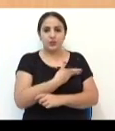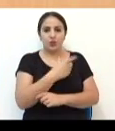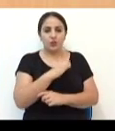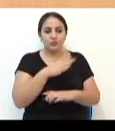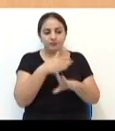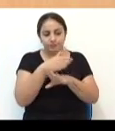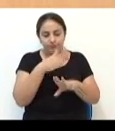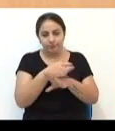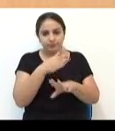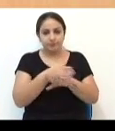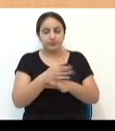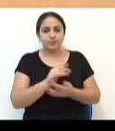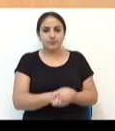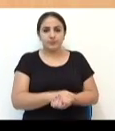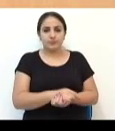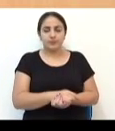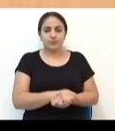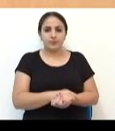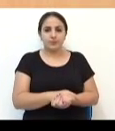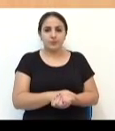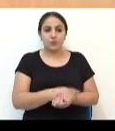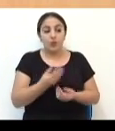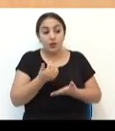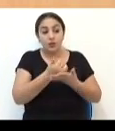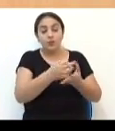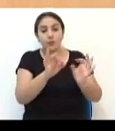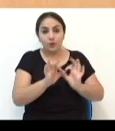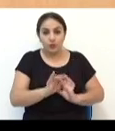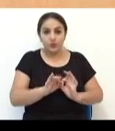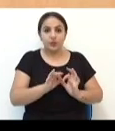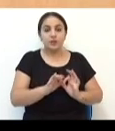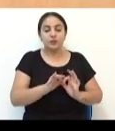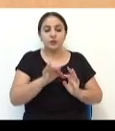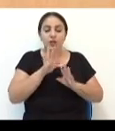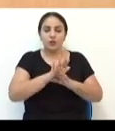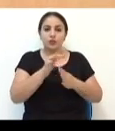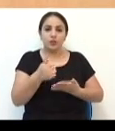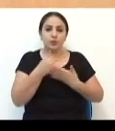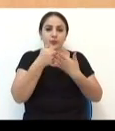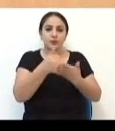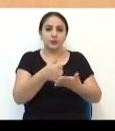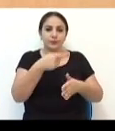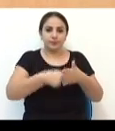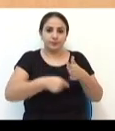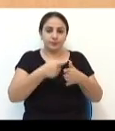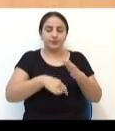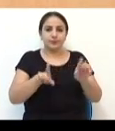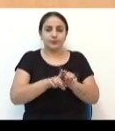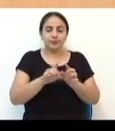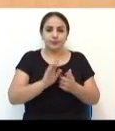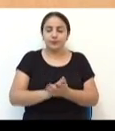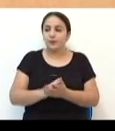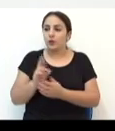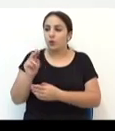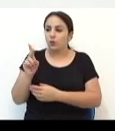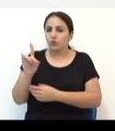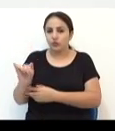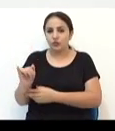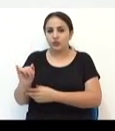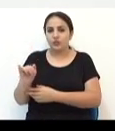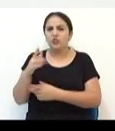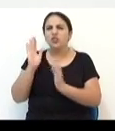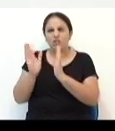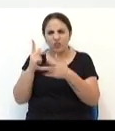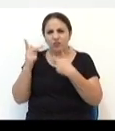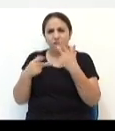gente passou, levou a nossos projetos, aonde abraçaram nossas reivindicações também. Ruti, senhor já